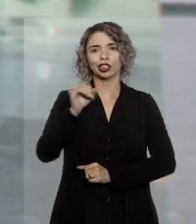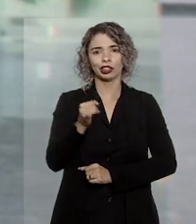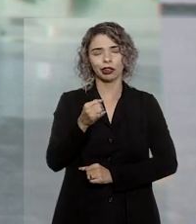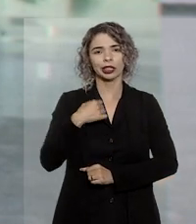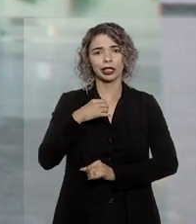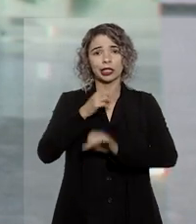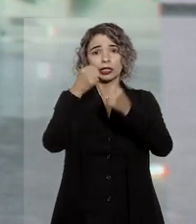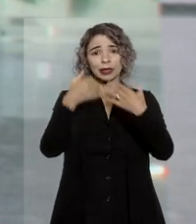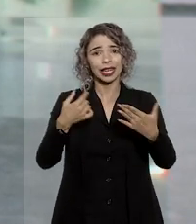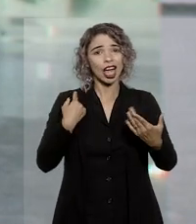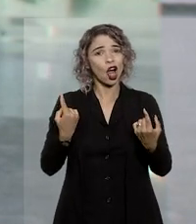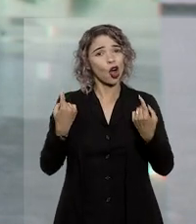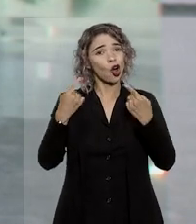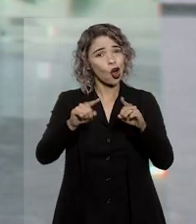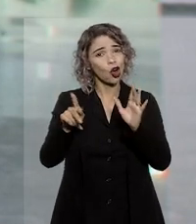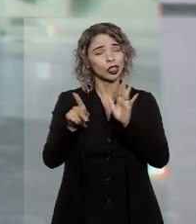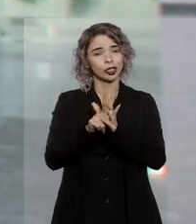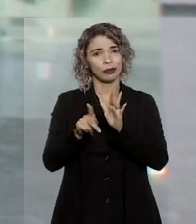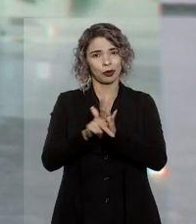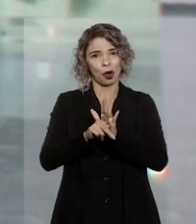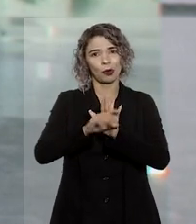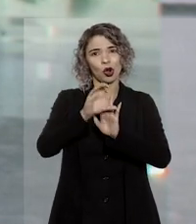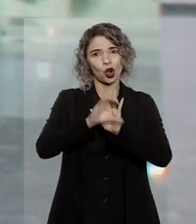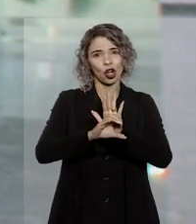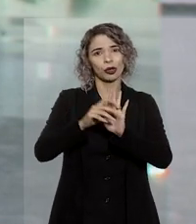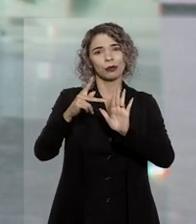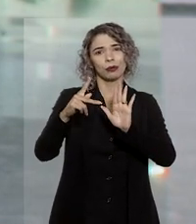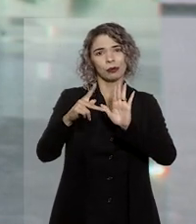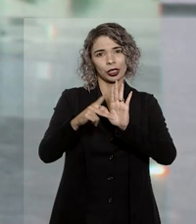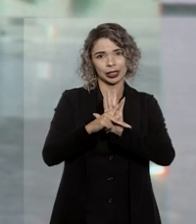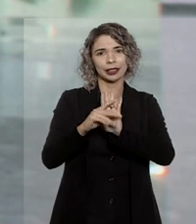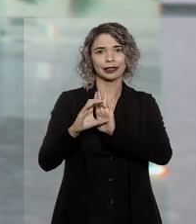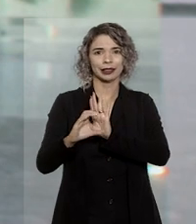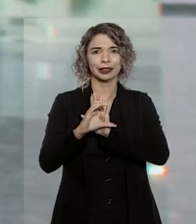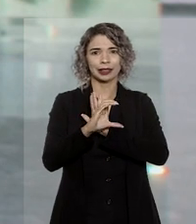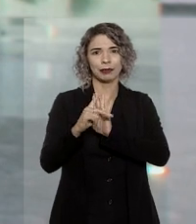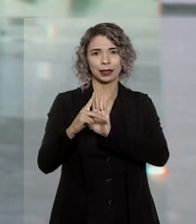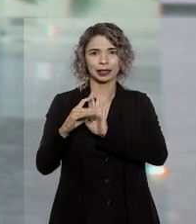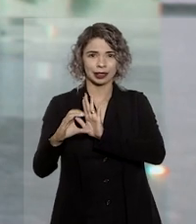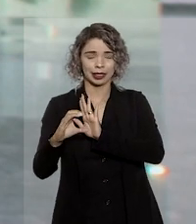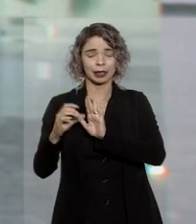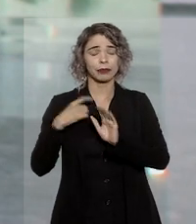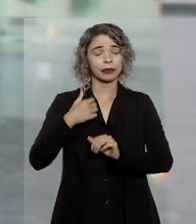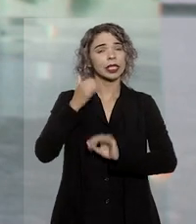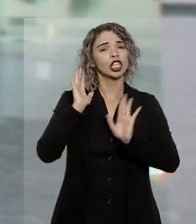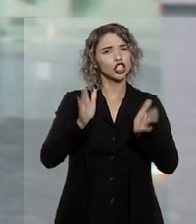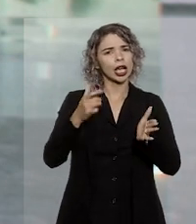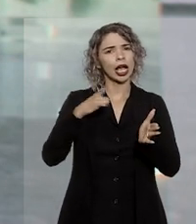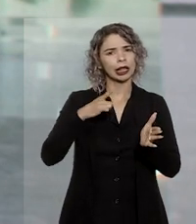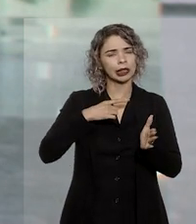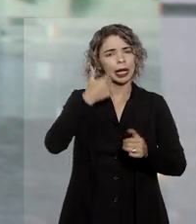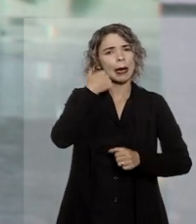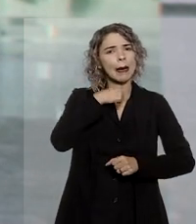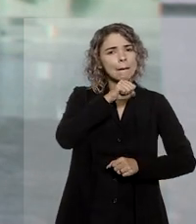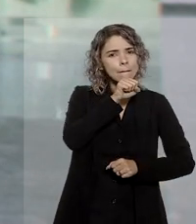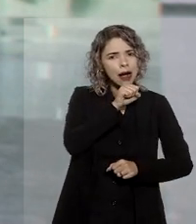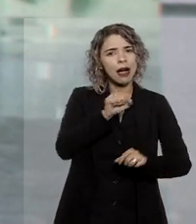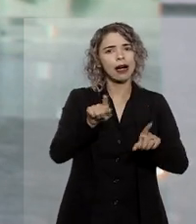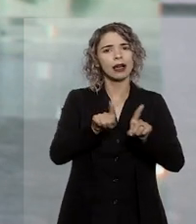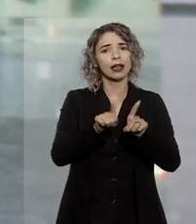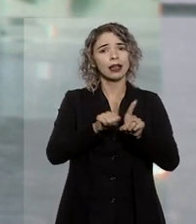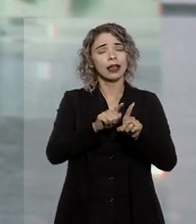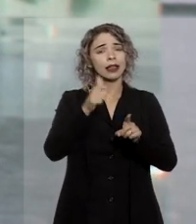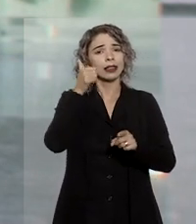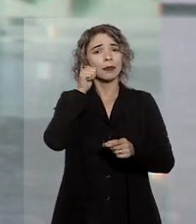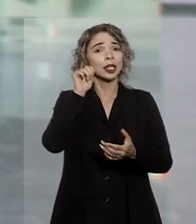alegando que houve violação do Código de Processo Civil, porque mesmo reconhecendo a existência da mãe e da ex-esposa do falecido como